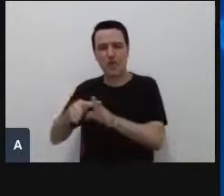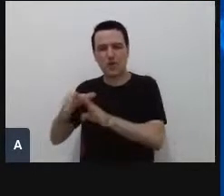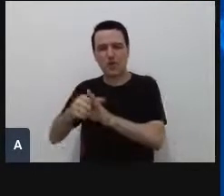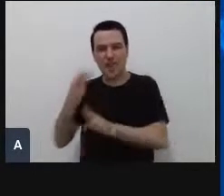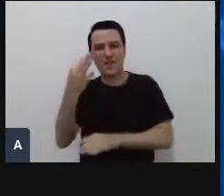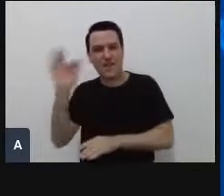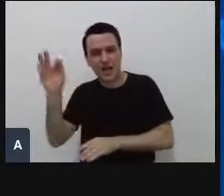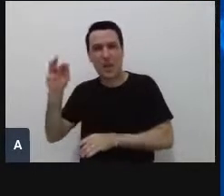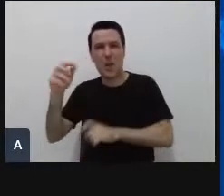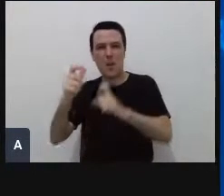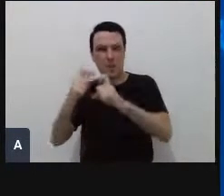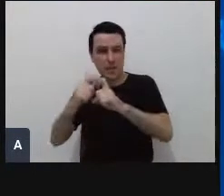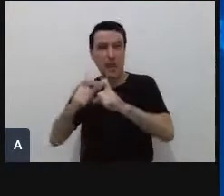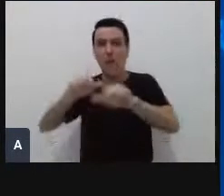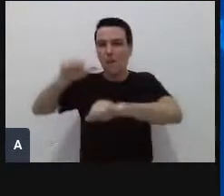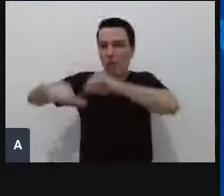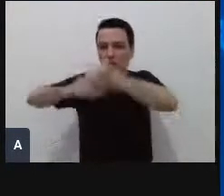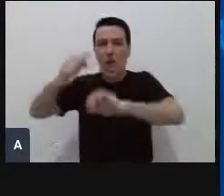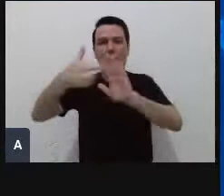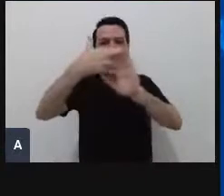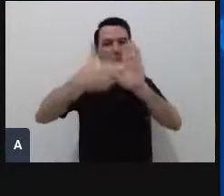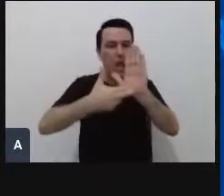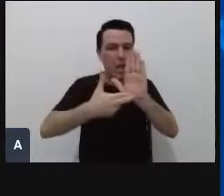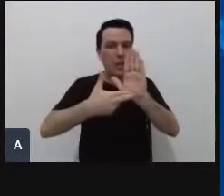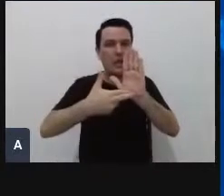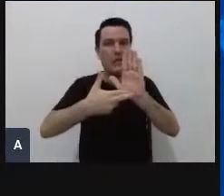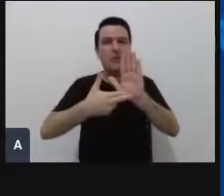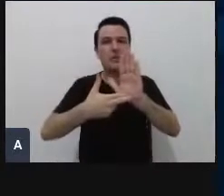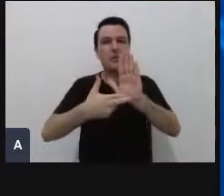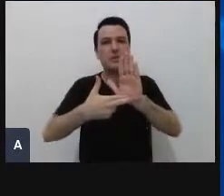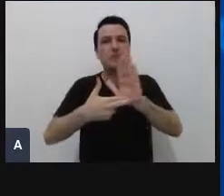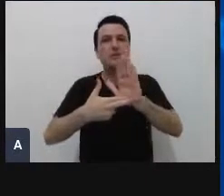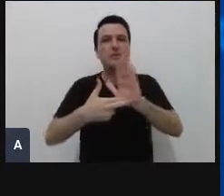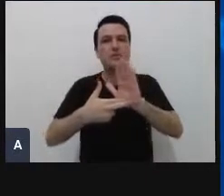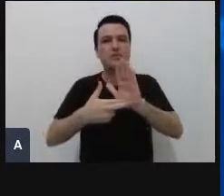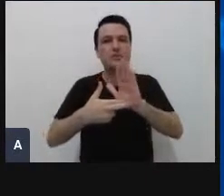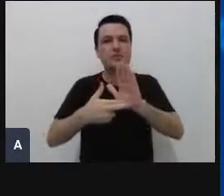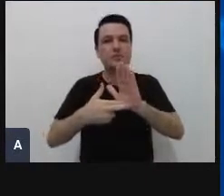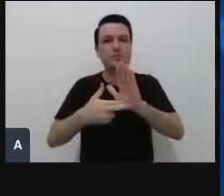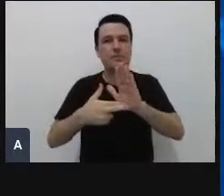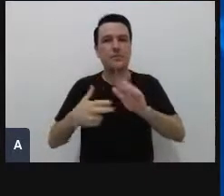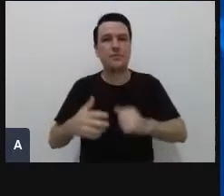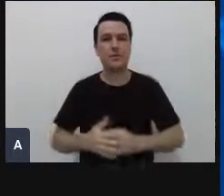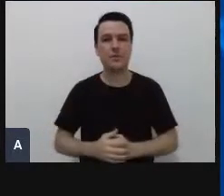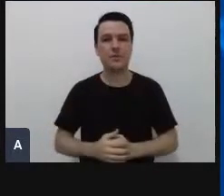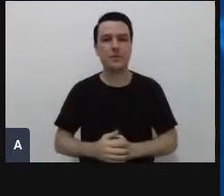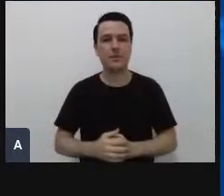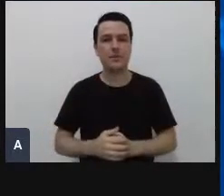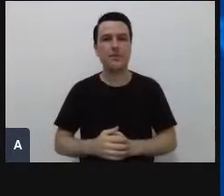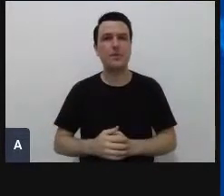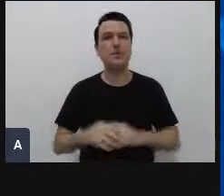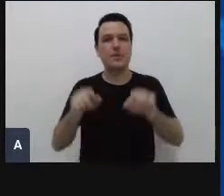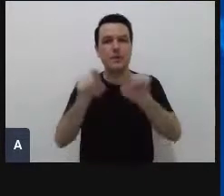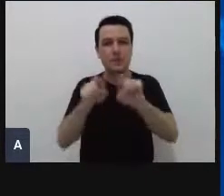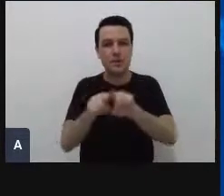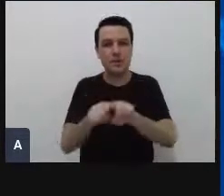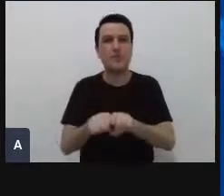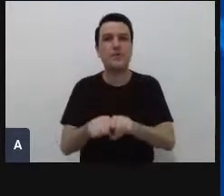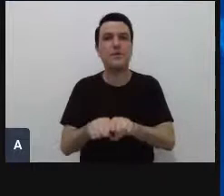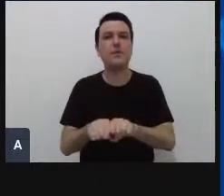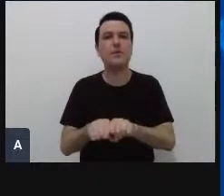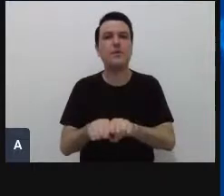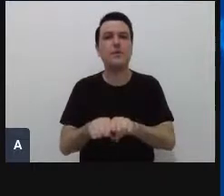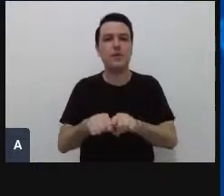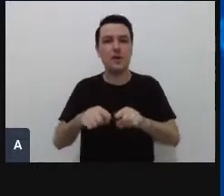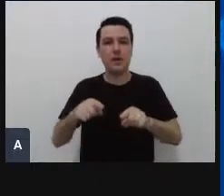também as suas regulamentações, habilitando tanto o conselho de psicologia também, atendimento psicológico